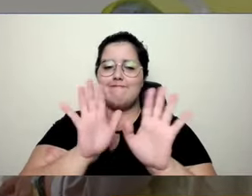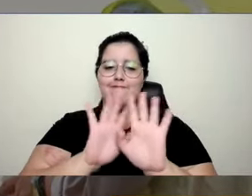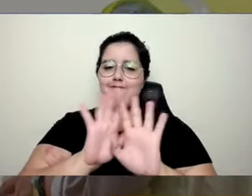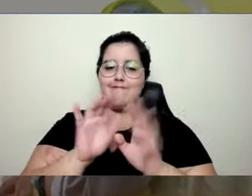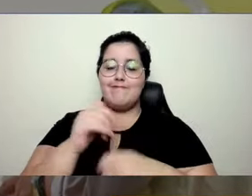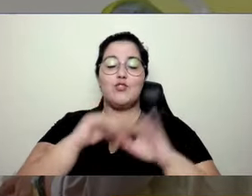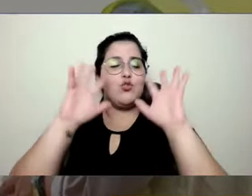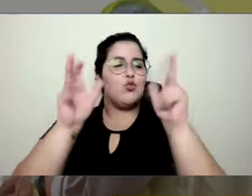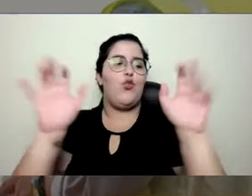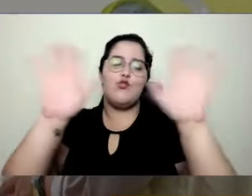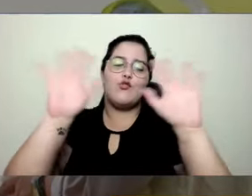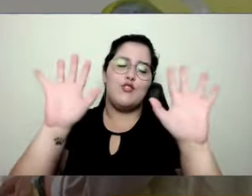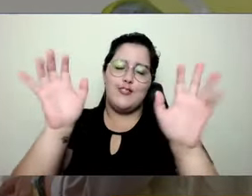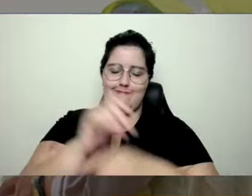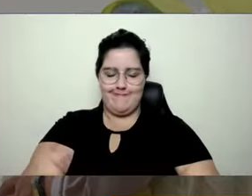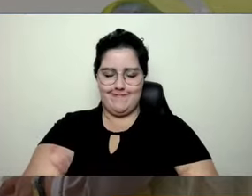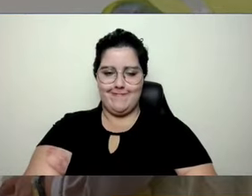todo mundo.